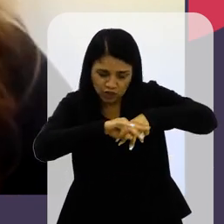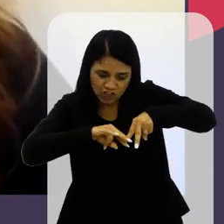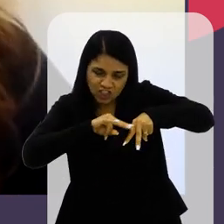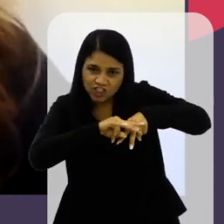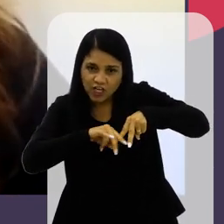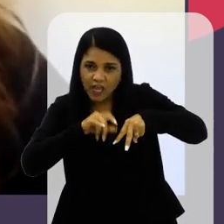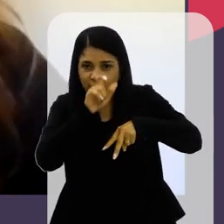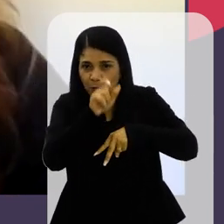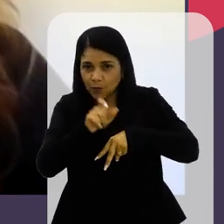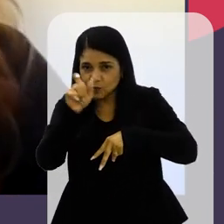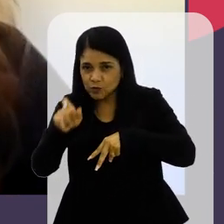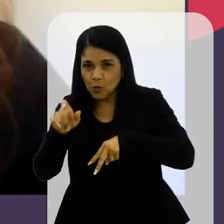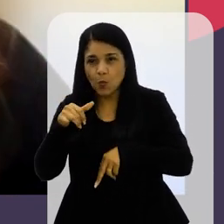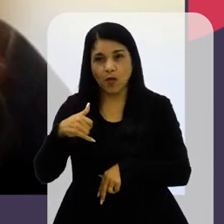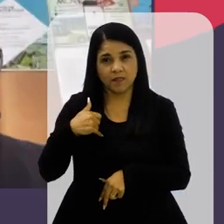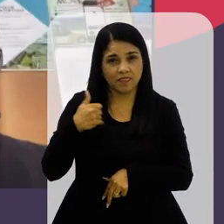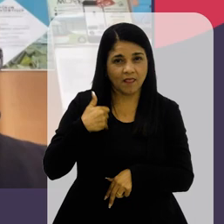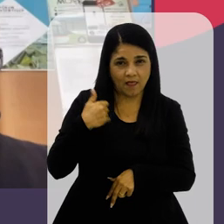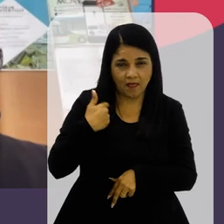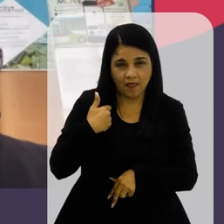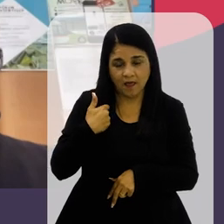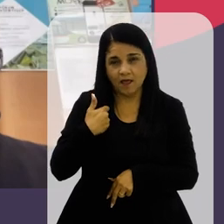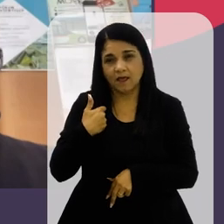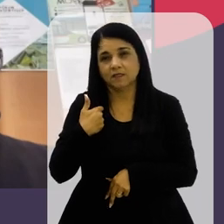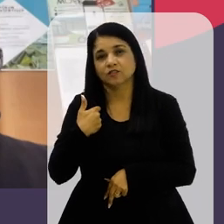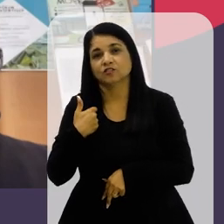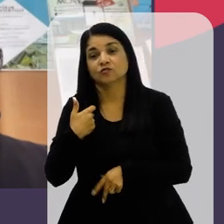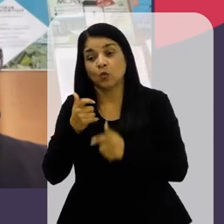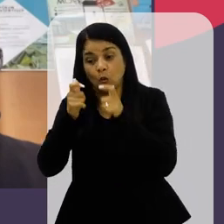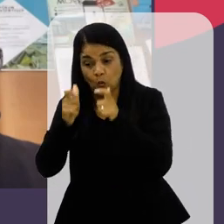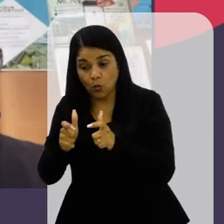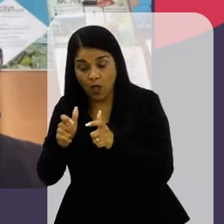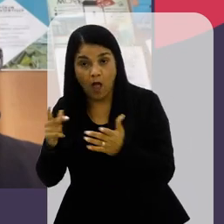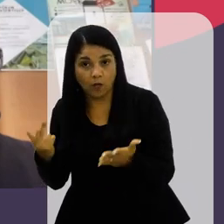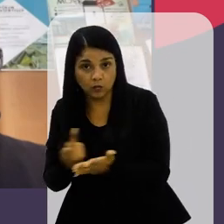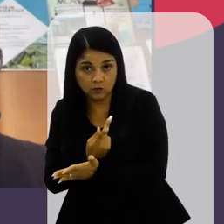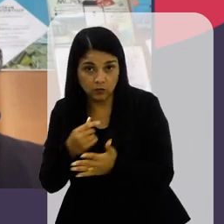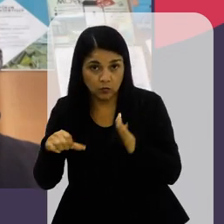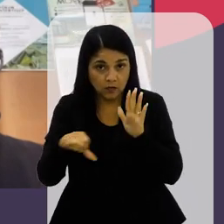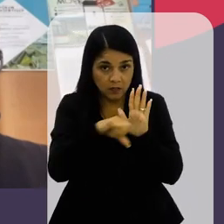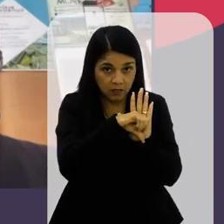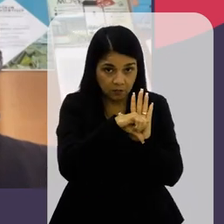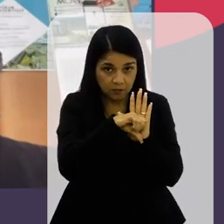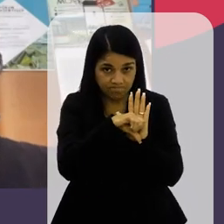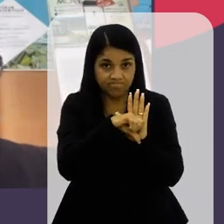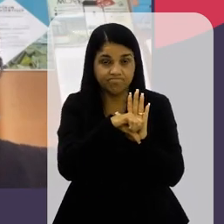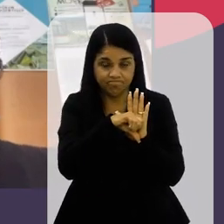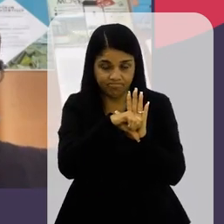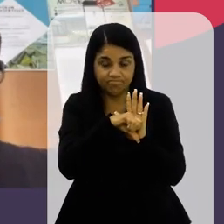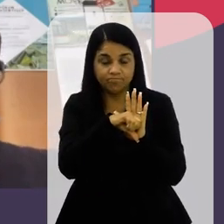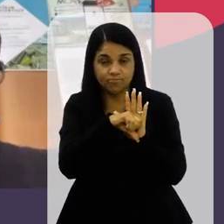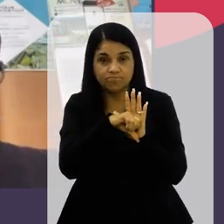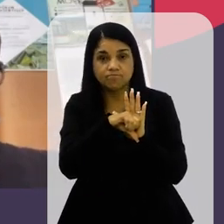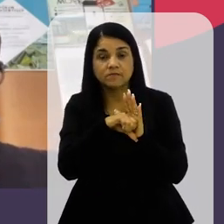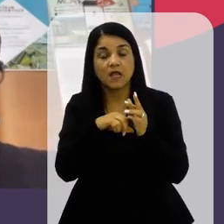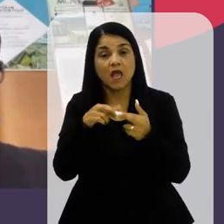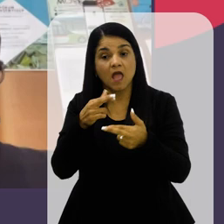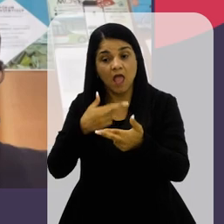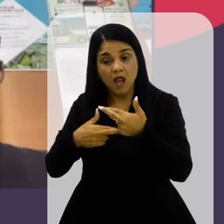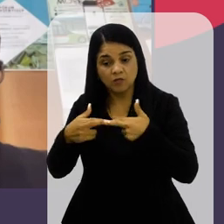O gênero Dessa vítima A idade O lugar Onde aconteceu E todas E Essas outras Variáveis